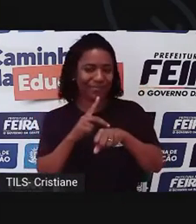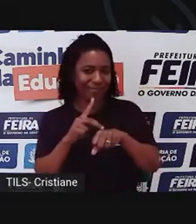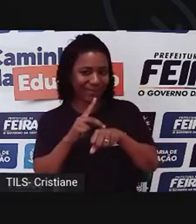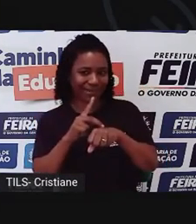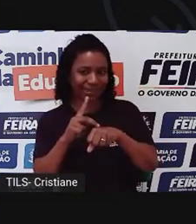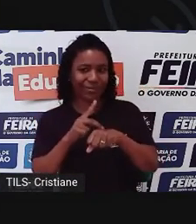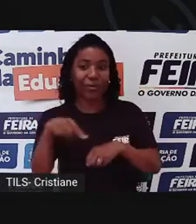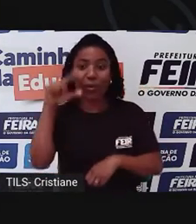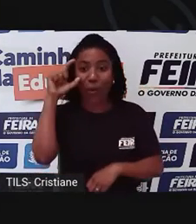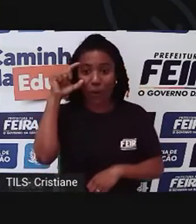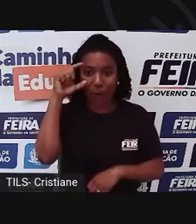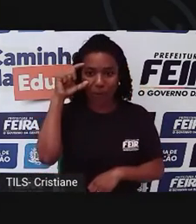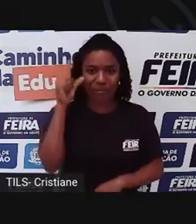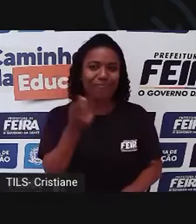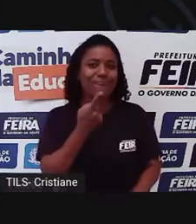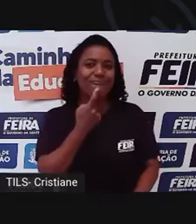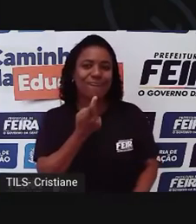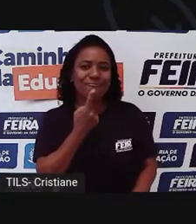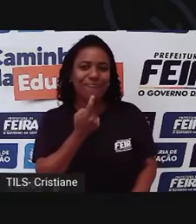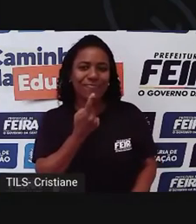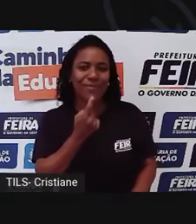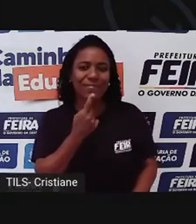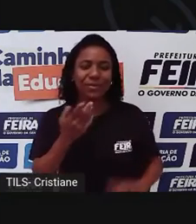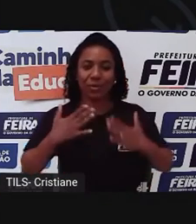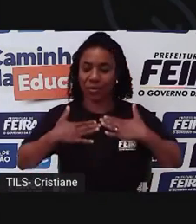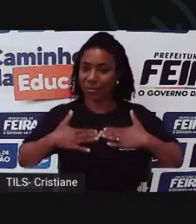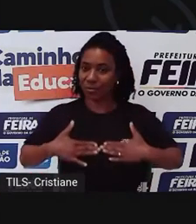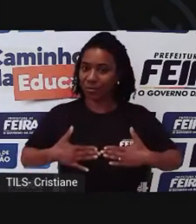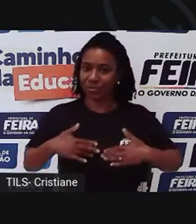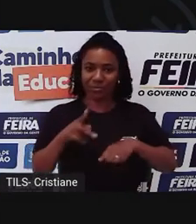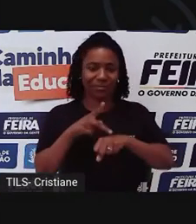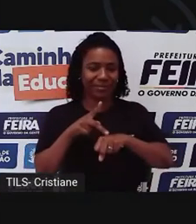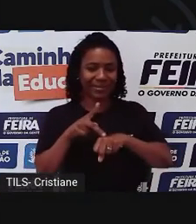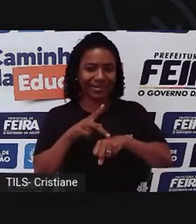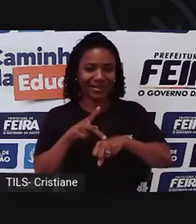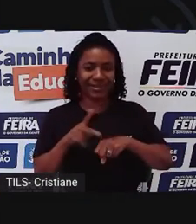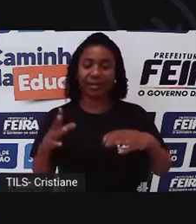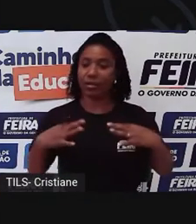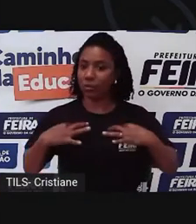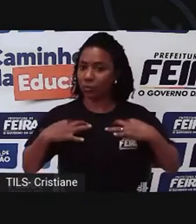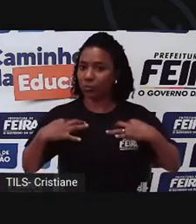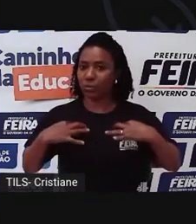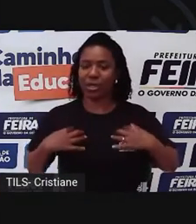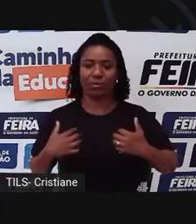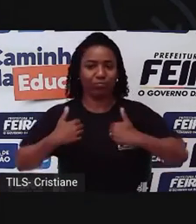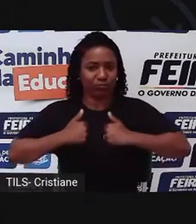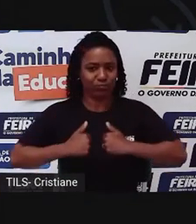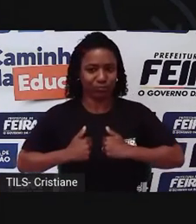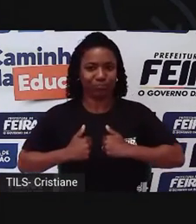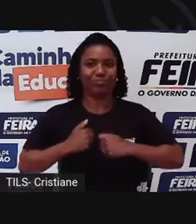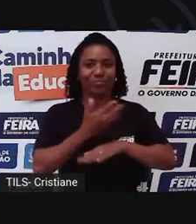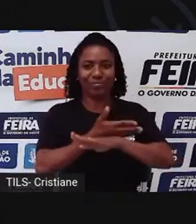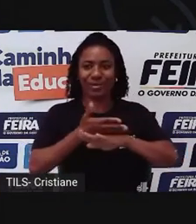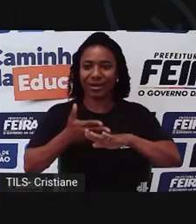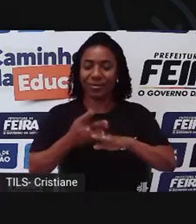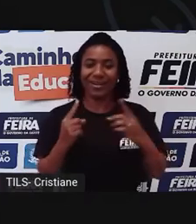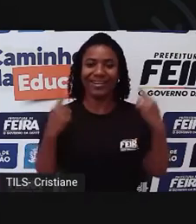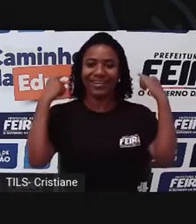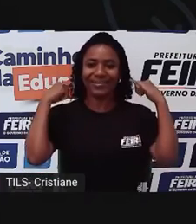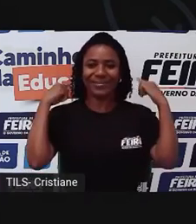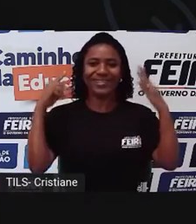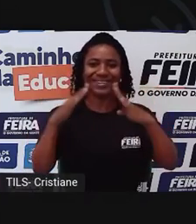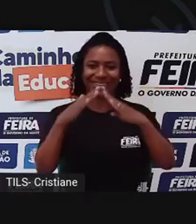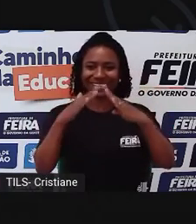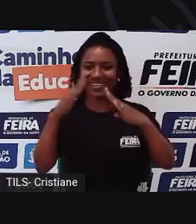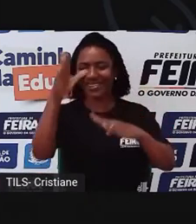óculos vermelho, estou trajando uma blusa preta, um jaleco branco. Atrás de mim tem o logo da prefeitura de Feira de